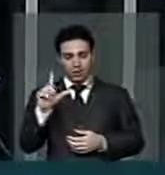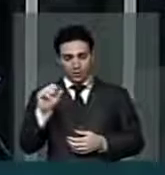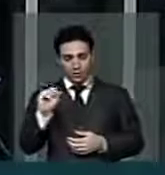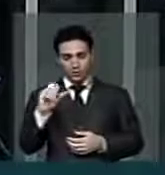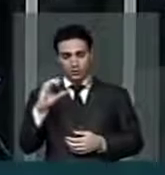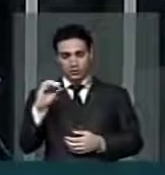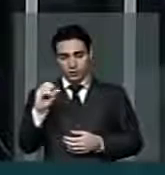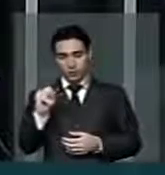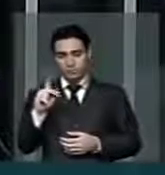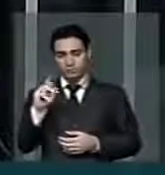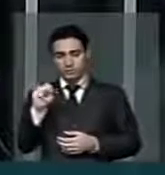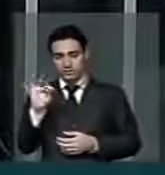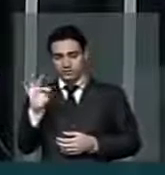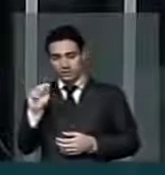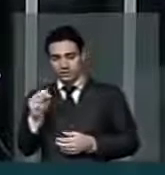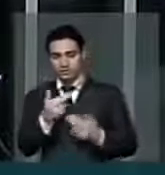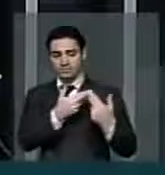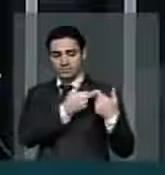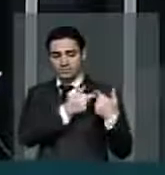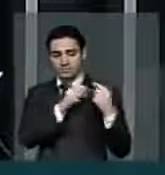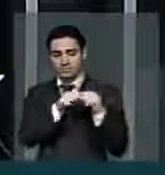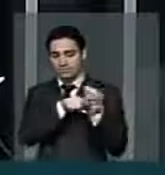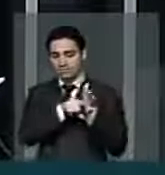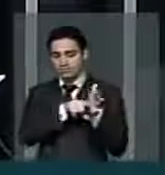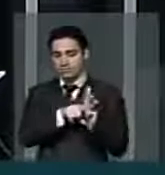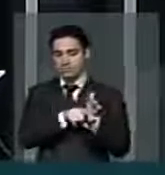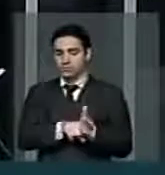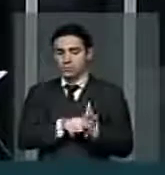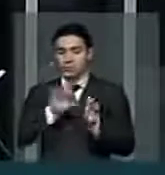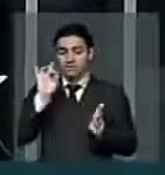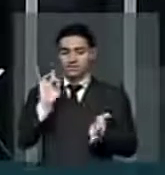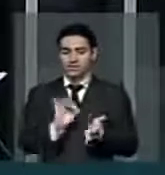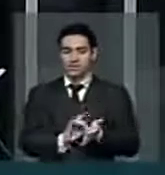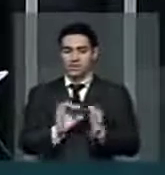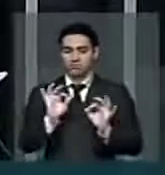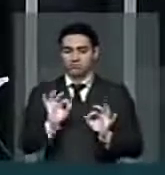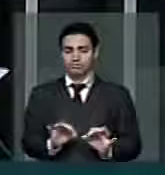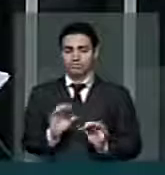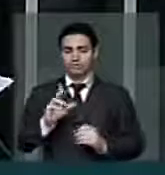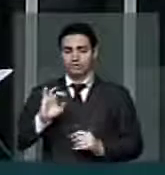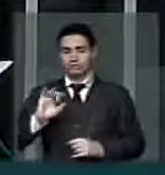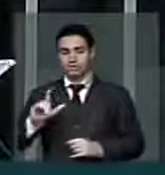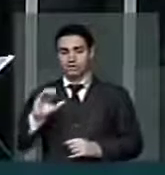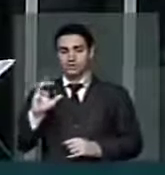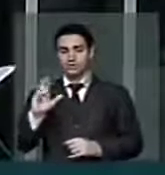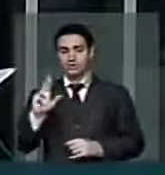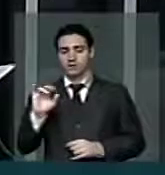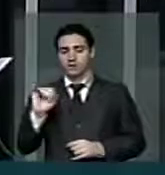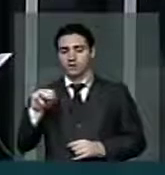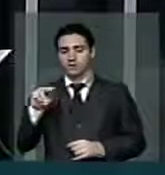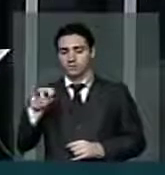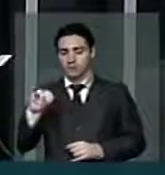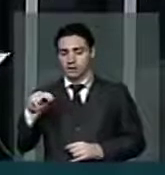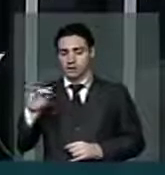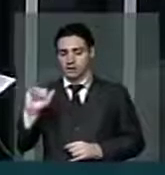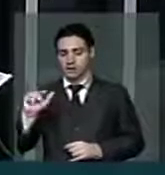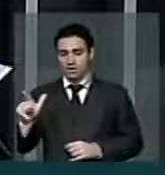perícias são os peritos oficiais civis e criminais nesta área especial.